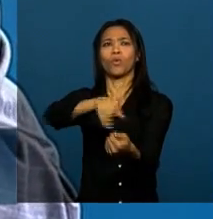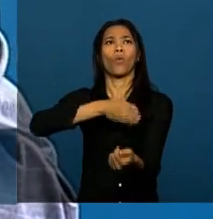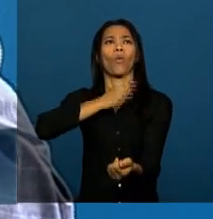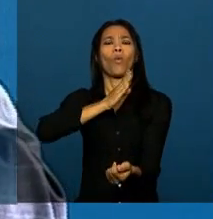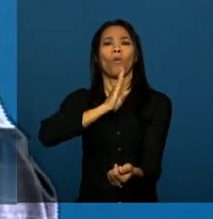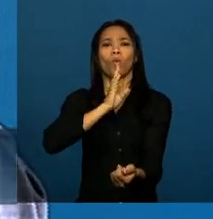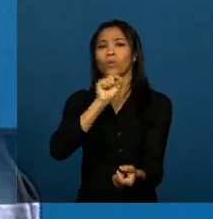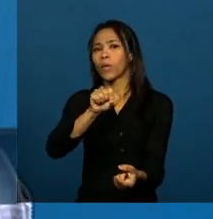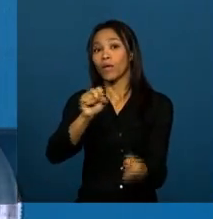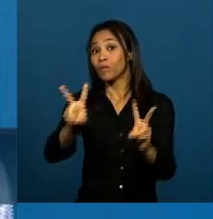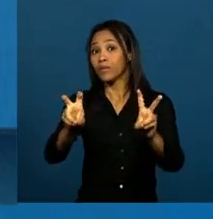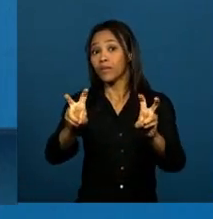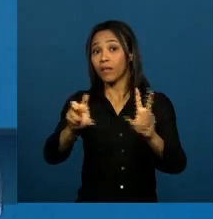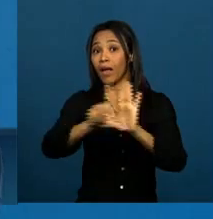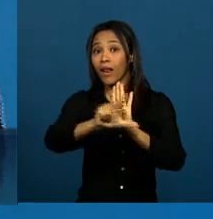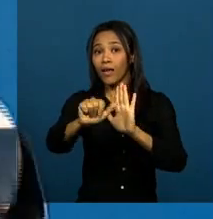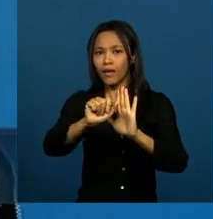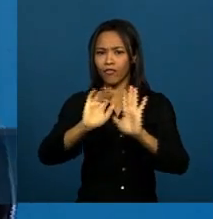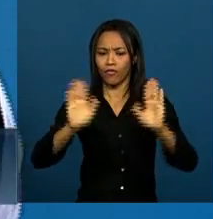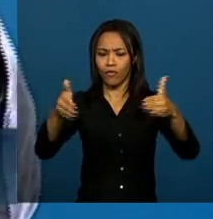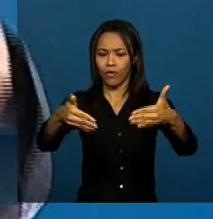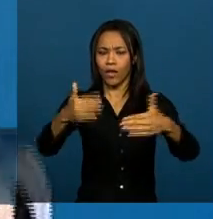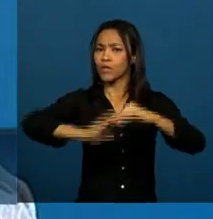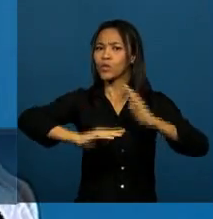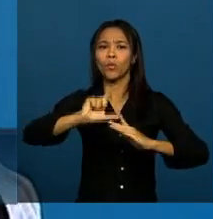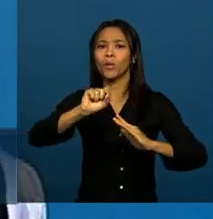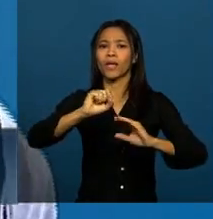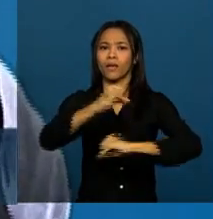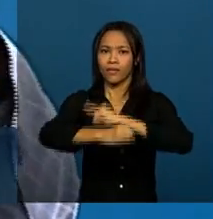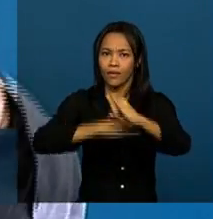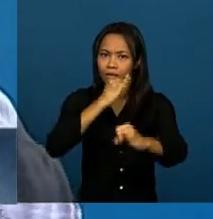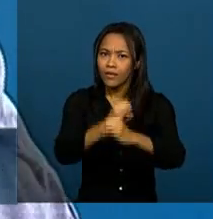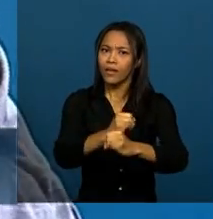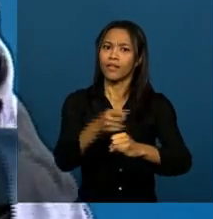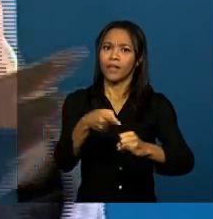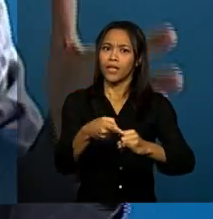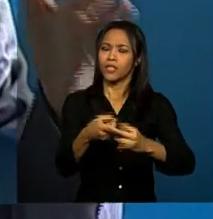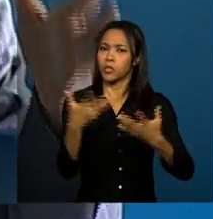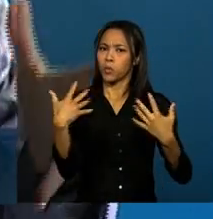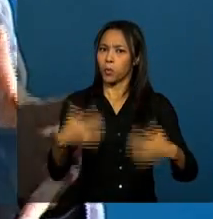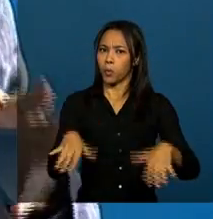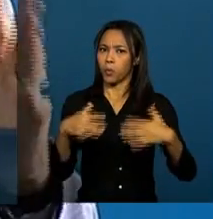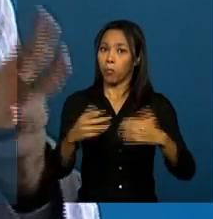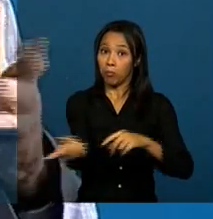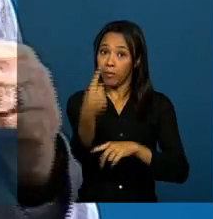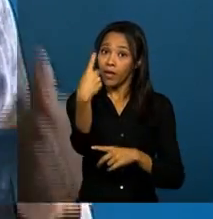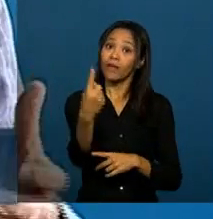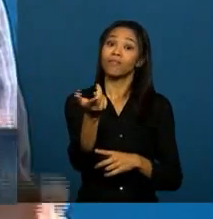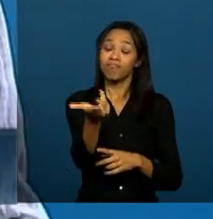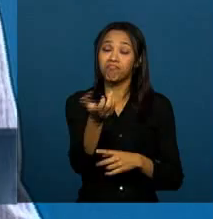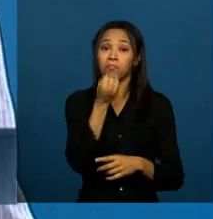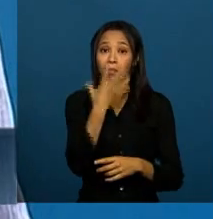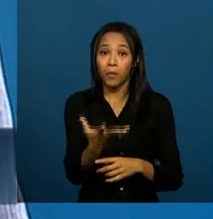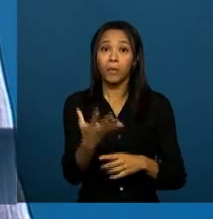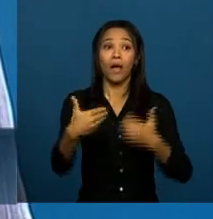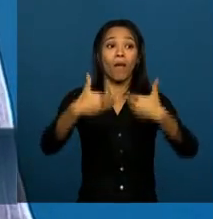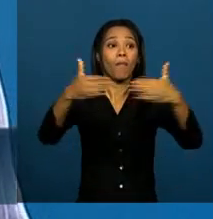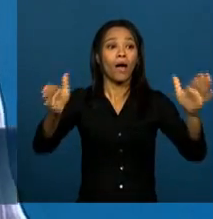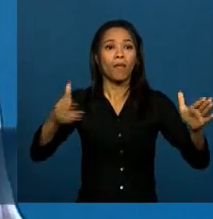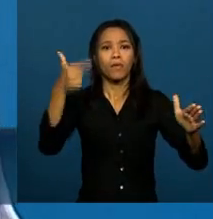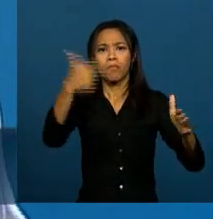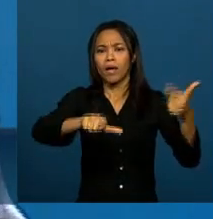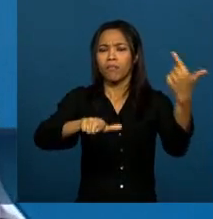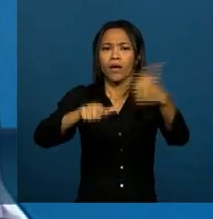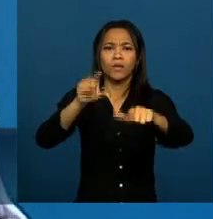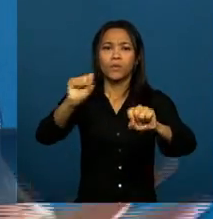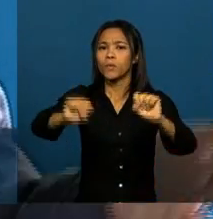sobre a internet mais avançada, mais moderna, mais democrática e que abre de fato a possibilidade de que se tenha na